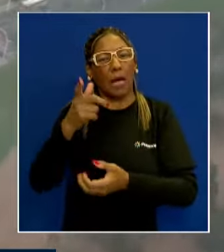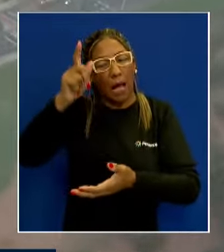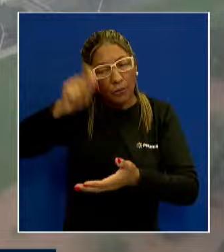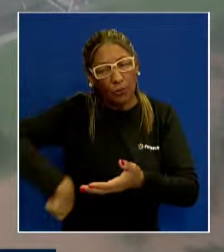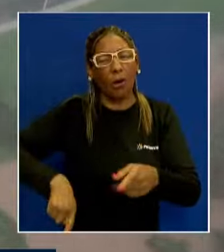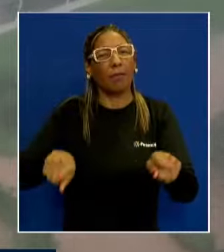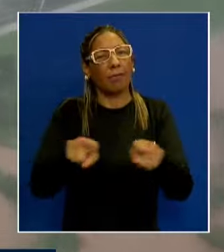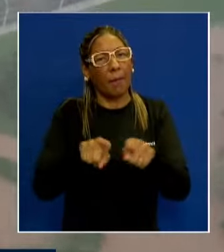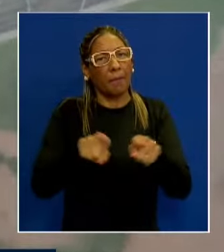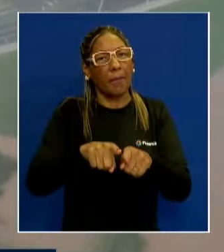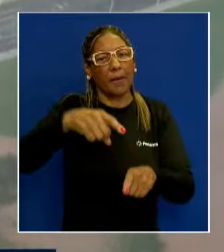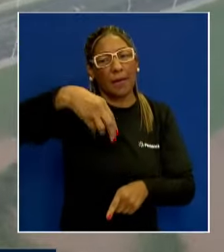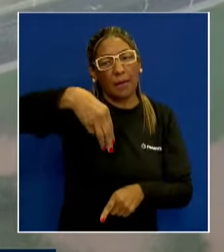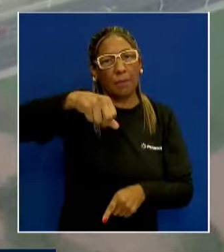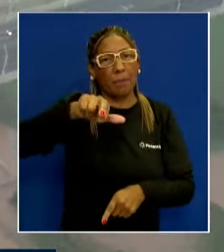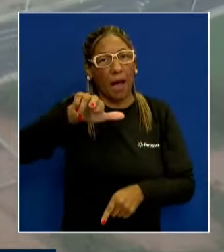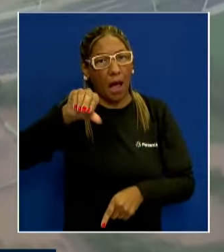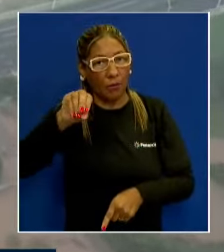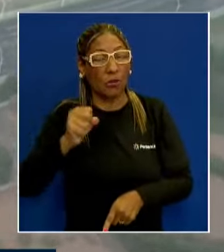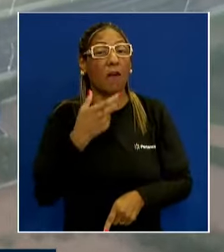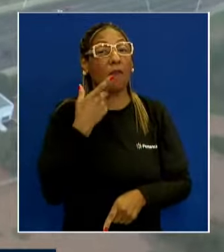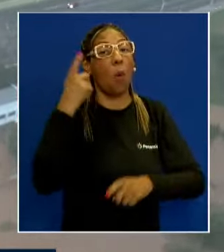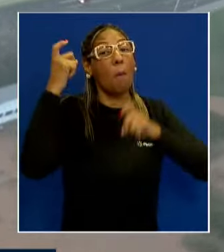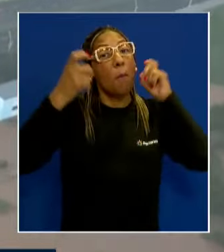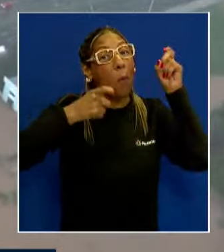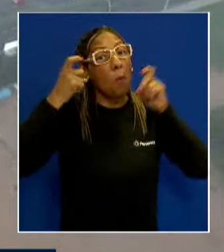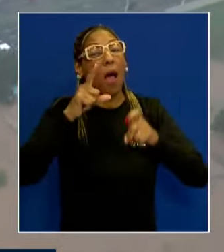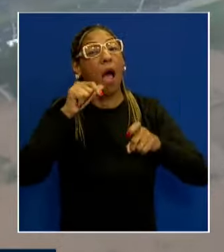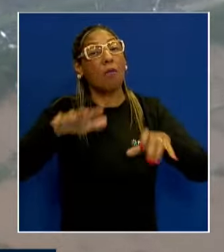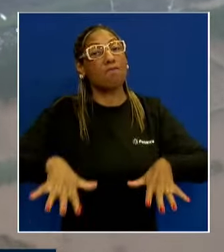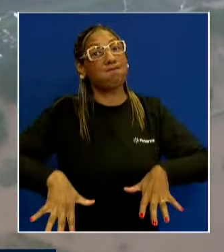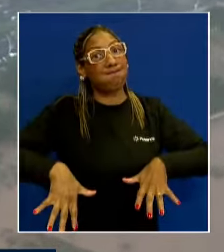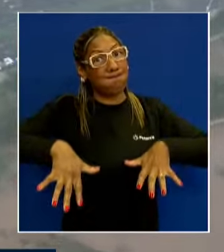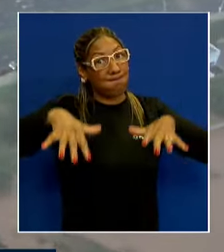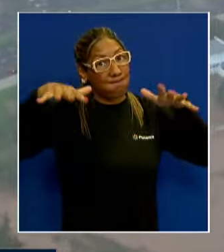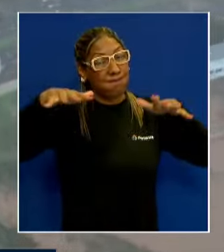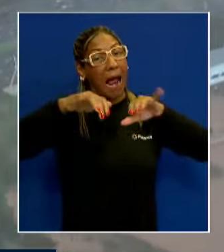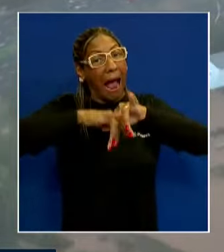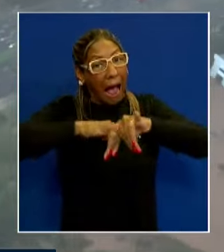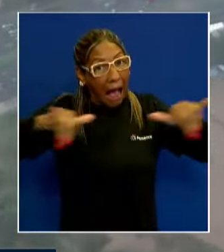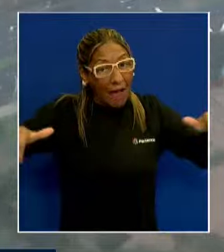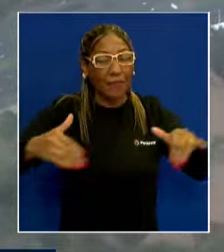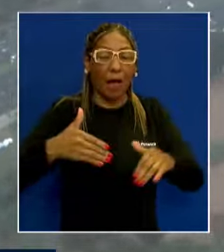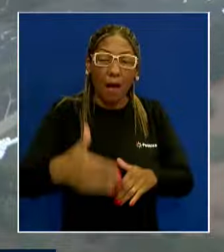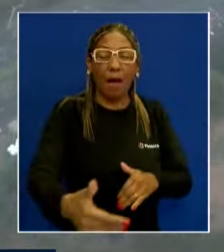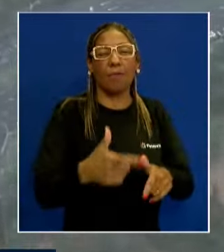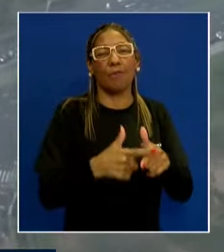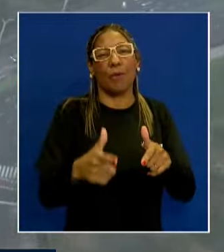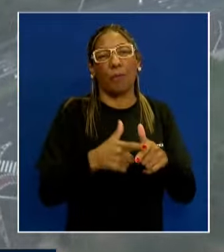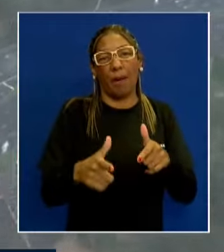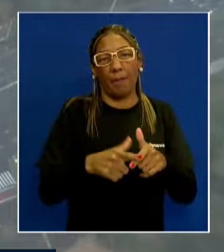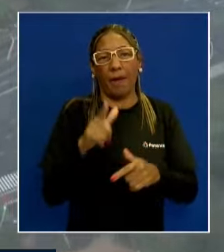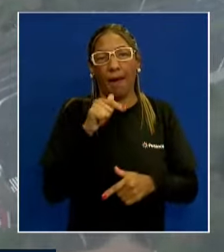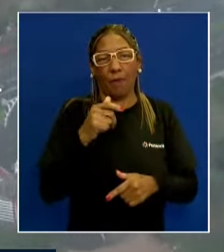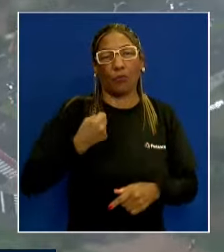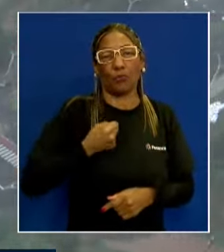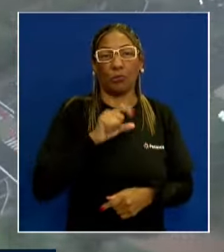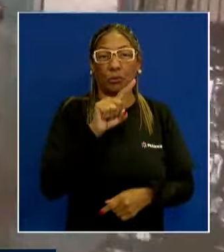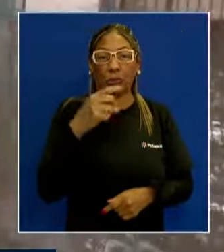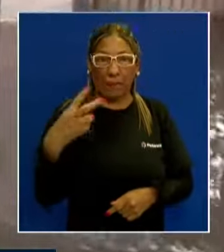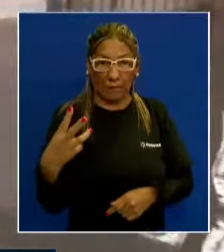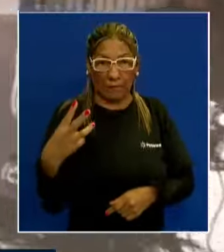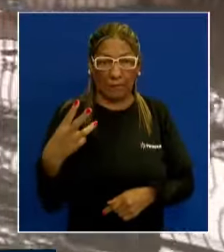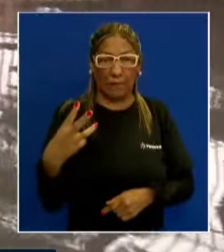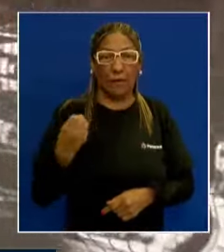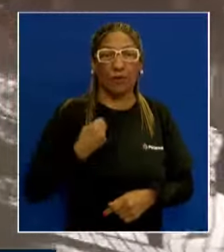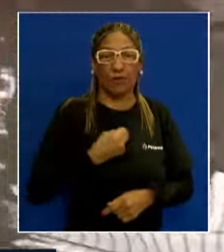Marcos Goulart reitera a preocupação com as estações de bombeamento do centro e alerta para problema nas casas de bombas 13, no Parque Marinha,